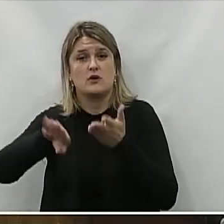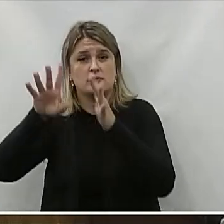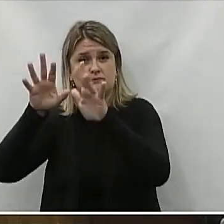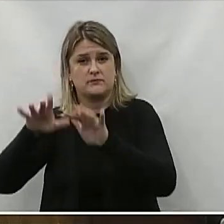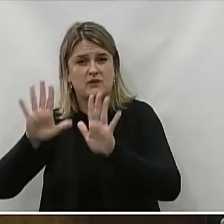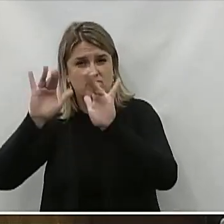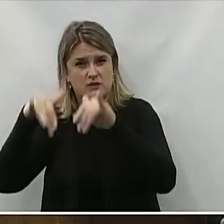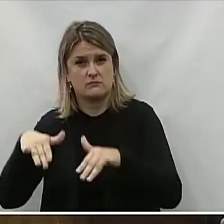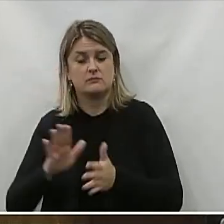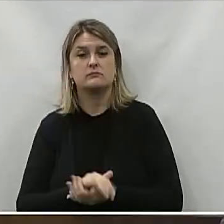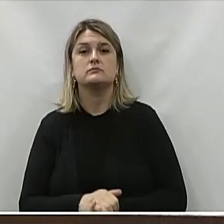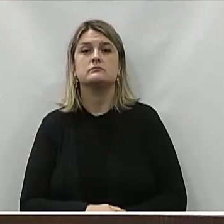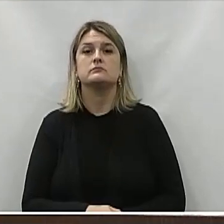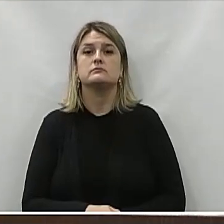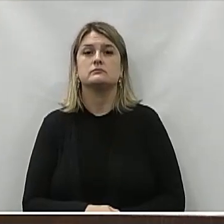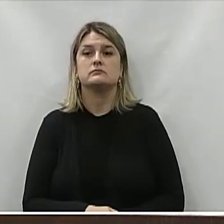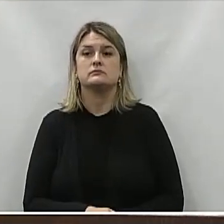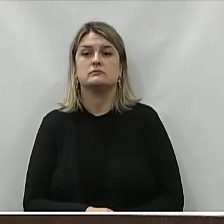Da redação Final É o parecer